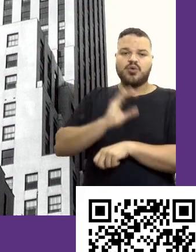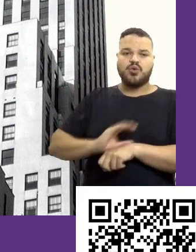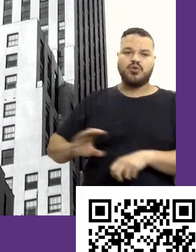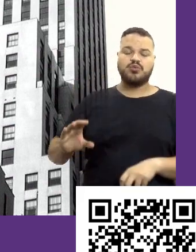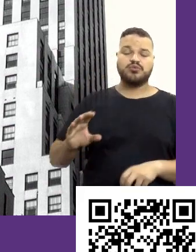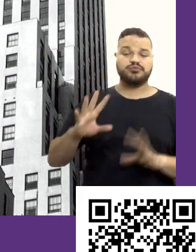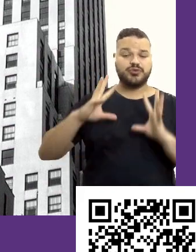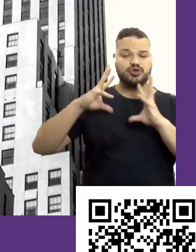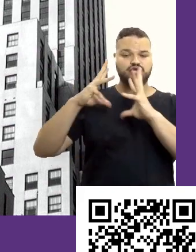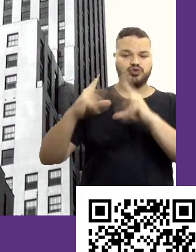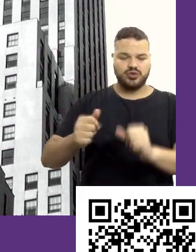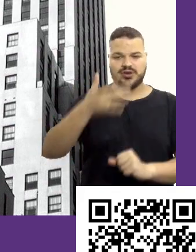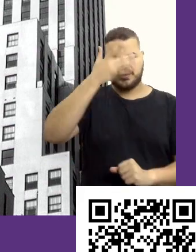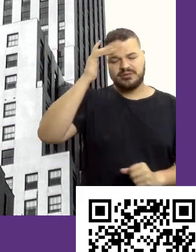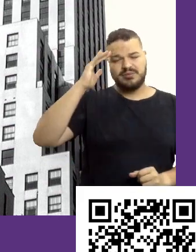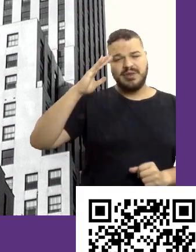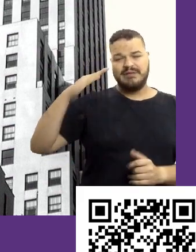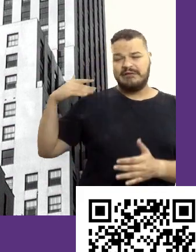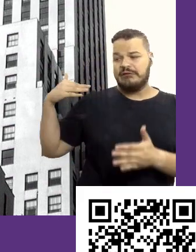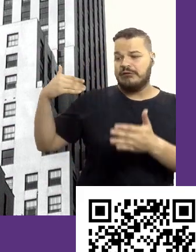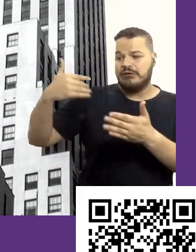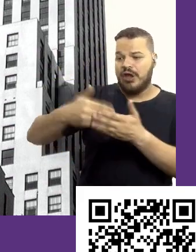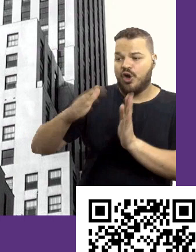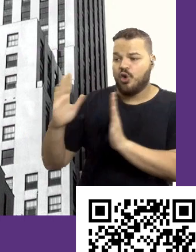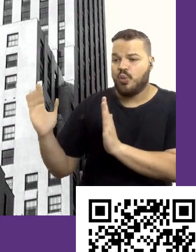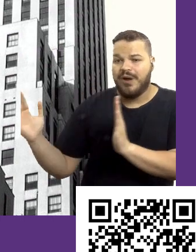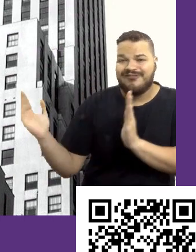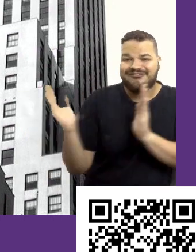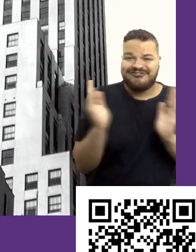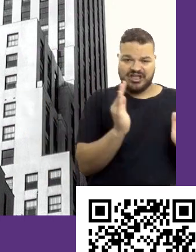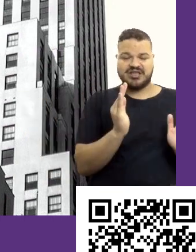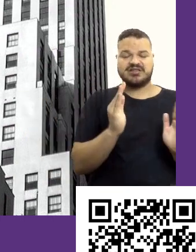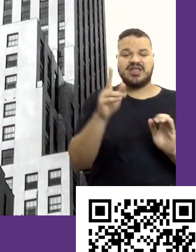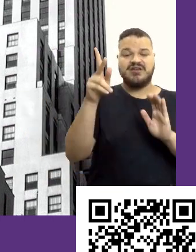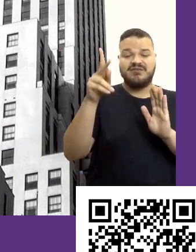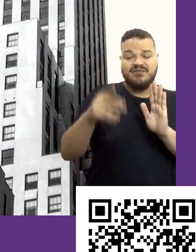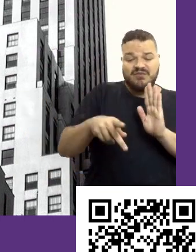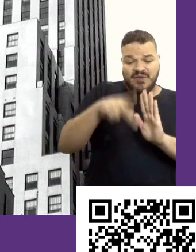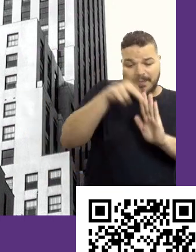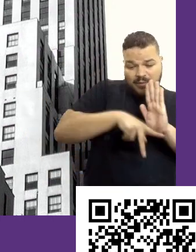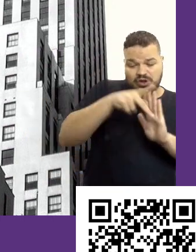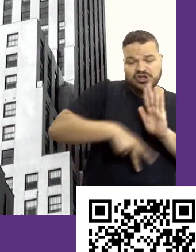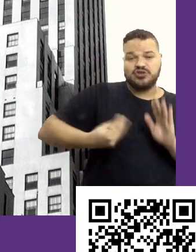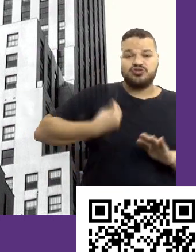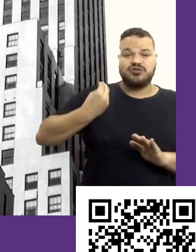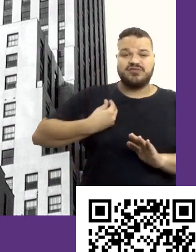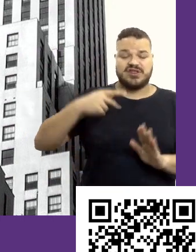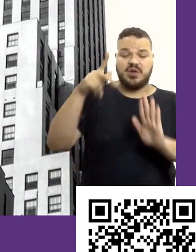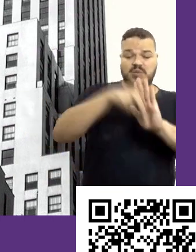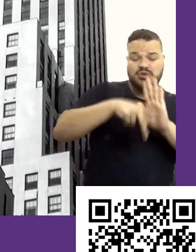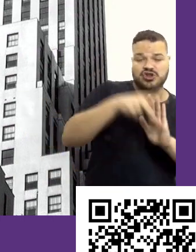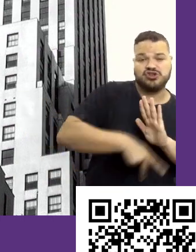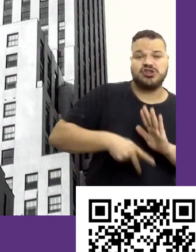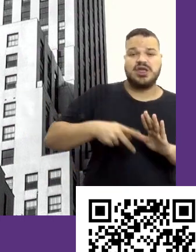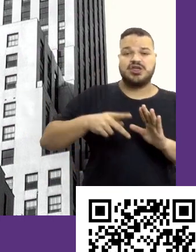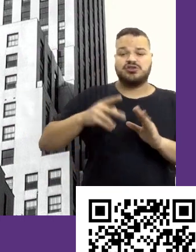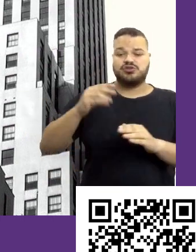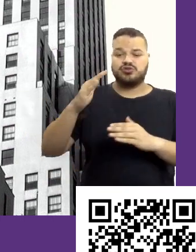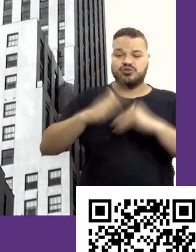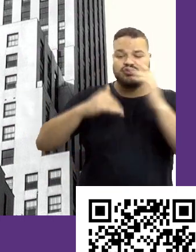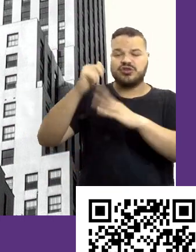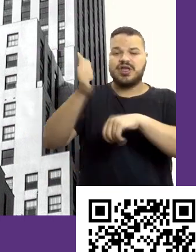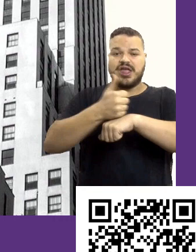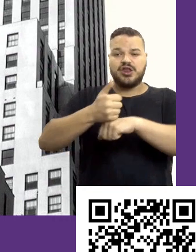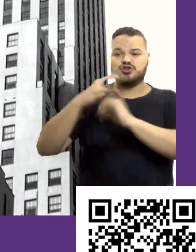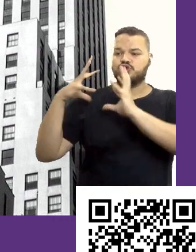essas pessoas passaram uma vida inteira vivendo um projeto de vida e um projeto de carreira que era de todo mundo menos o dela.